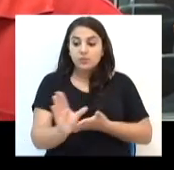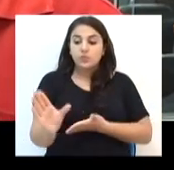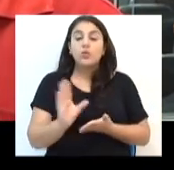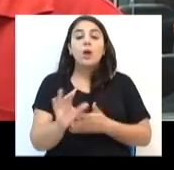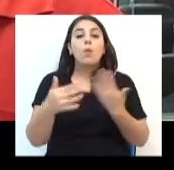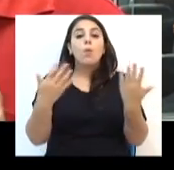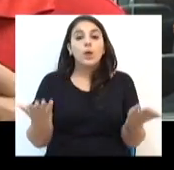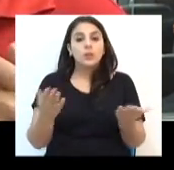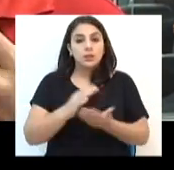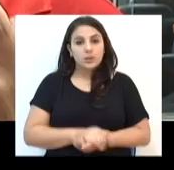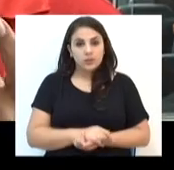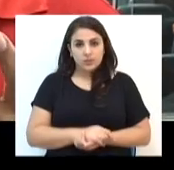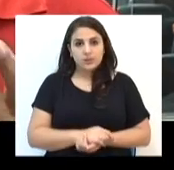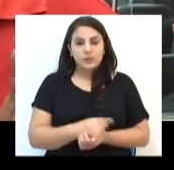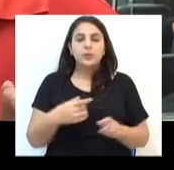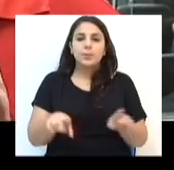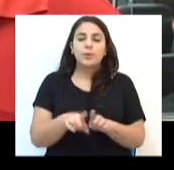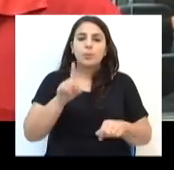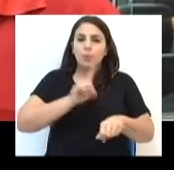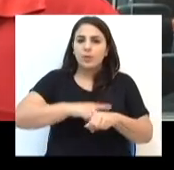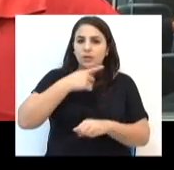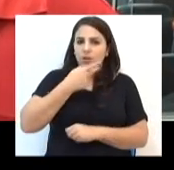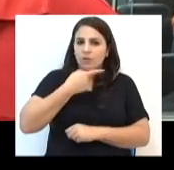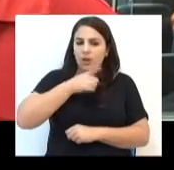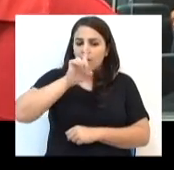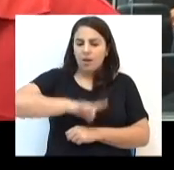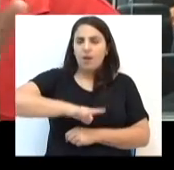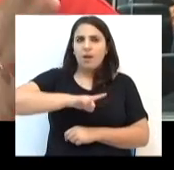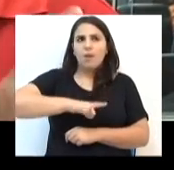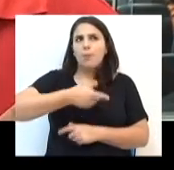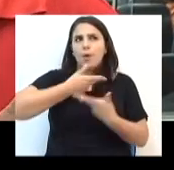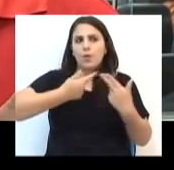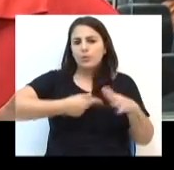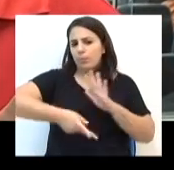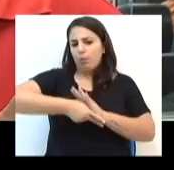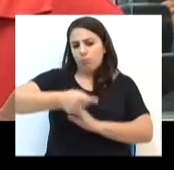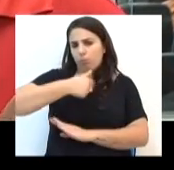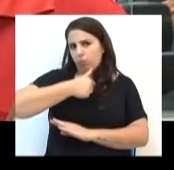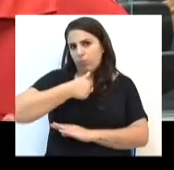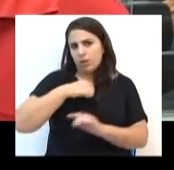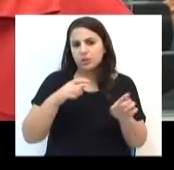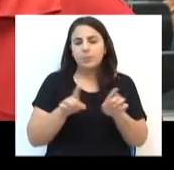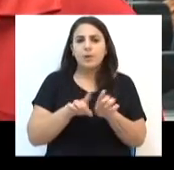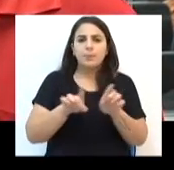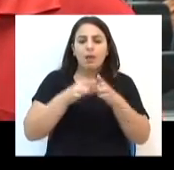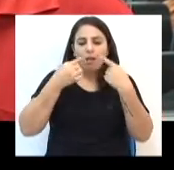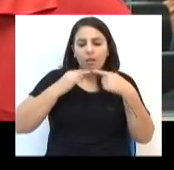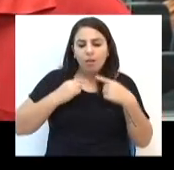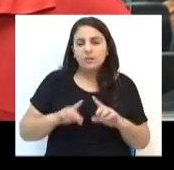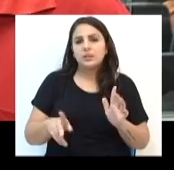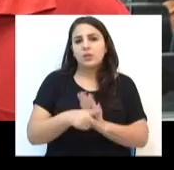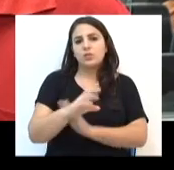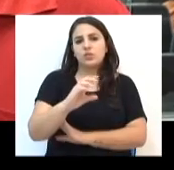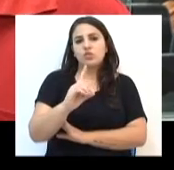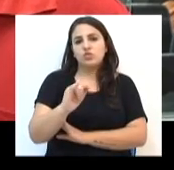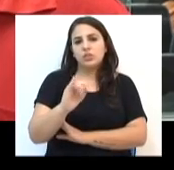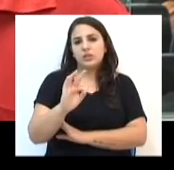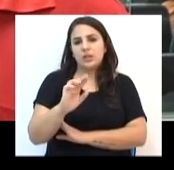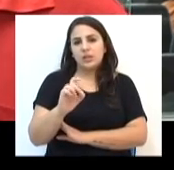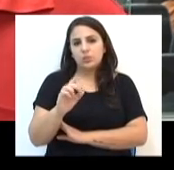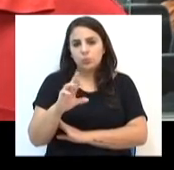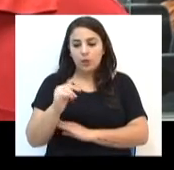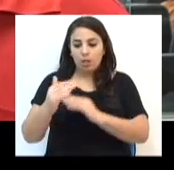Então, esse é o problema. E quando eu falo isso, é apenas uma constatação, nem é crítica à ditadura. A minha crítica à ditadura é ainda